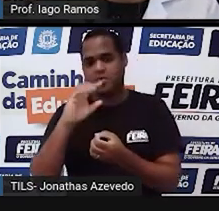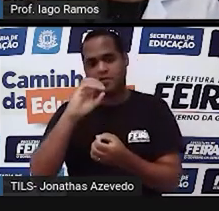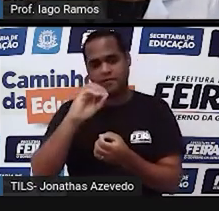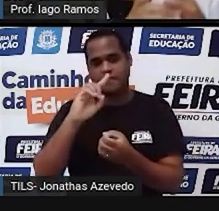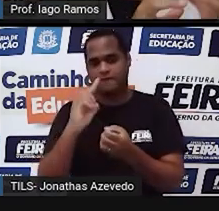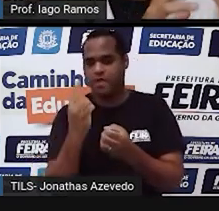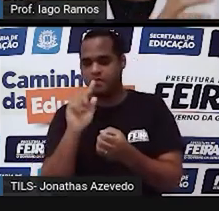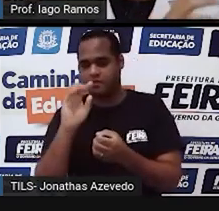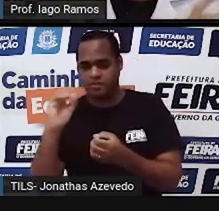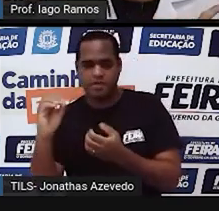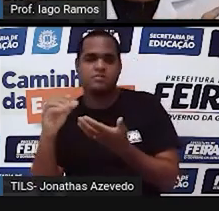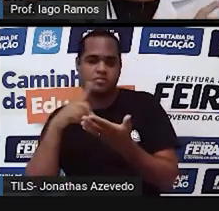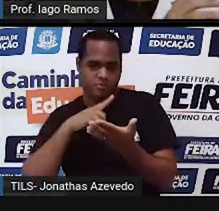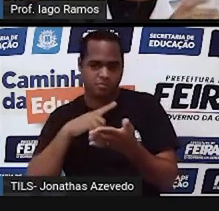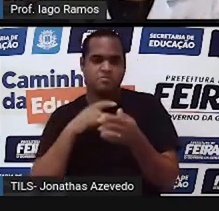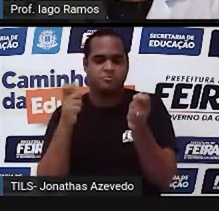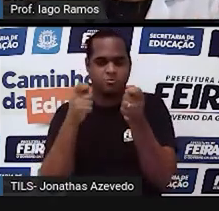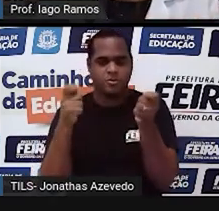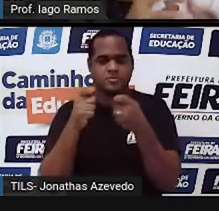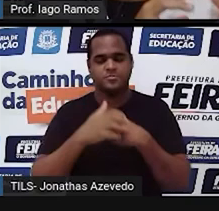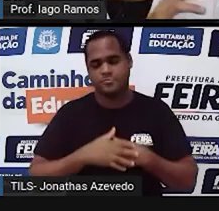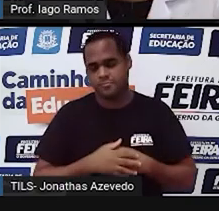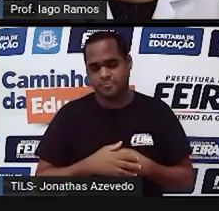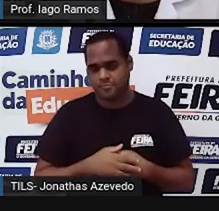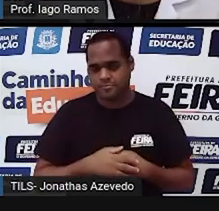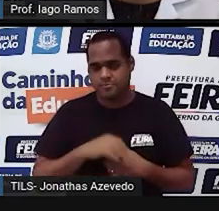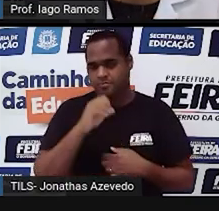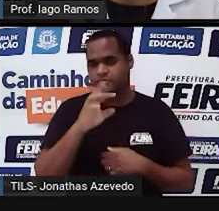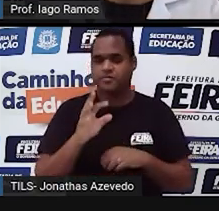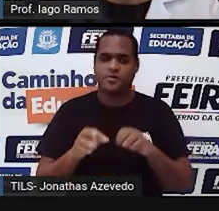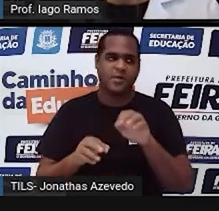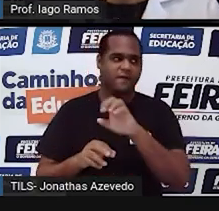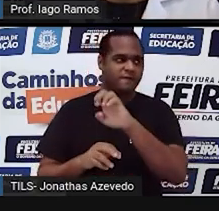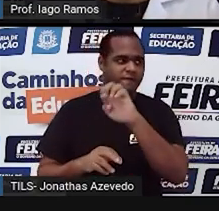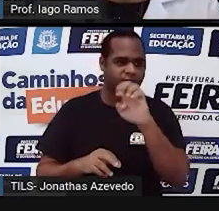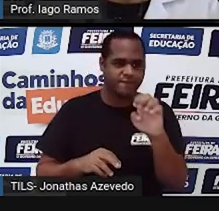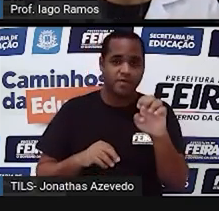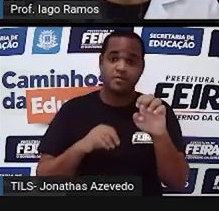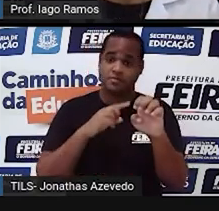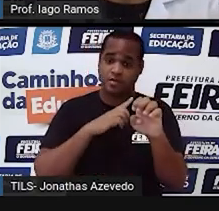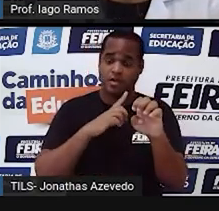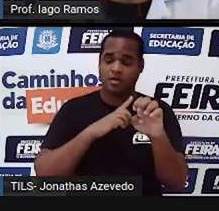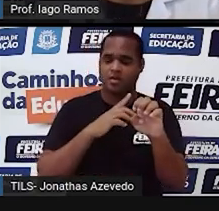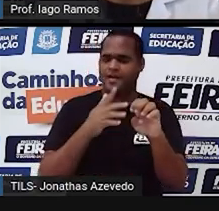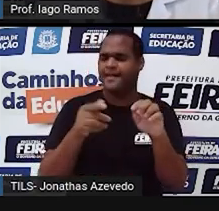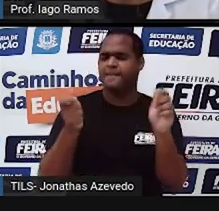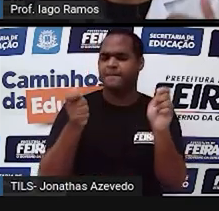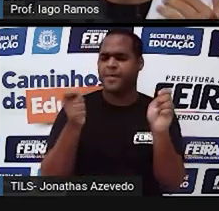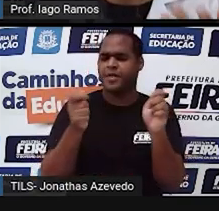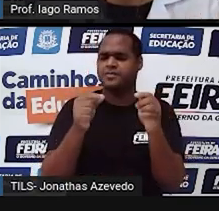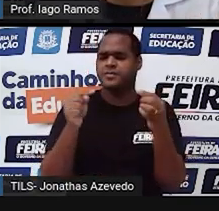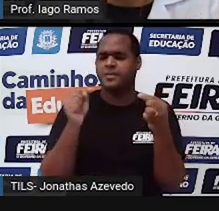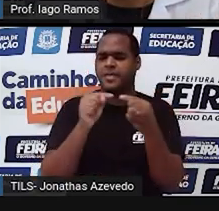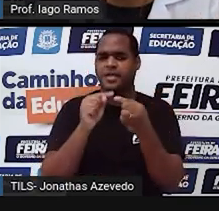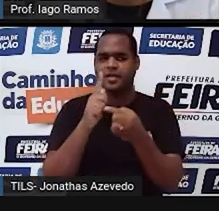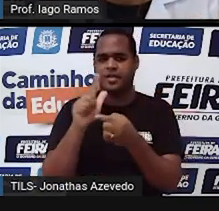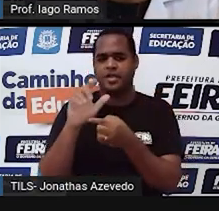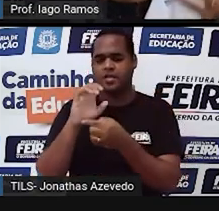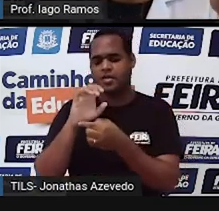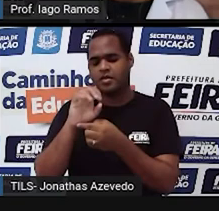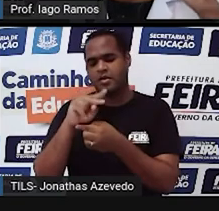Certo? Na frente da vírgula ou à esquerda da vírgula a gente diz que é a parte inteira